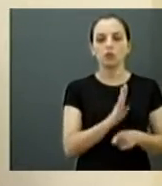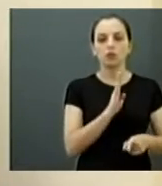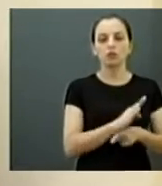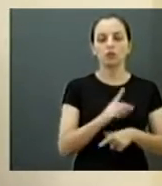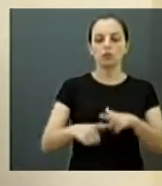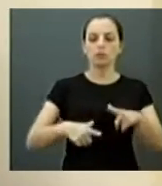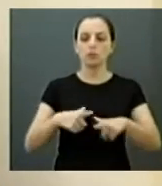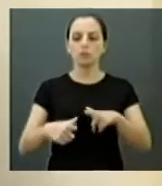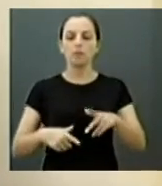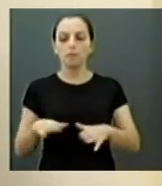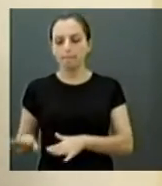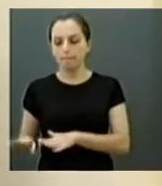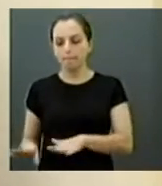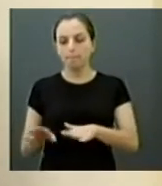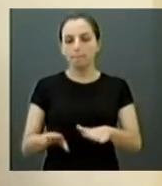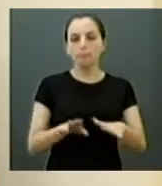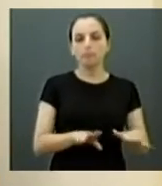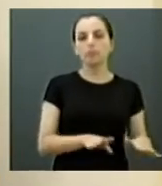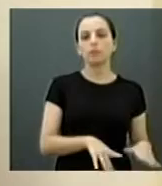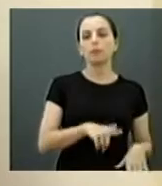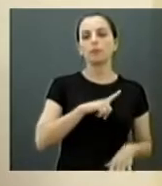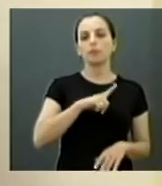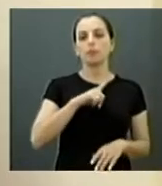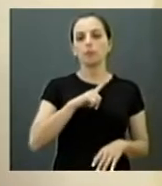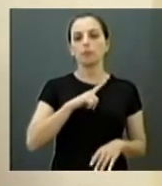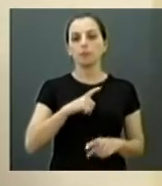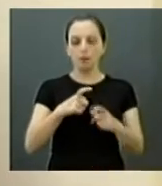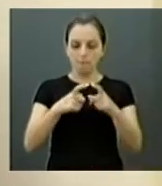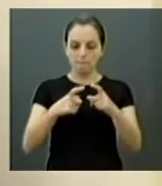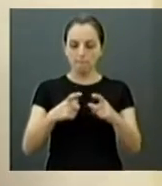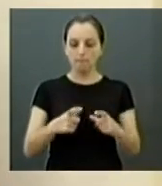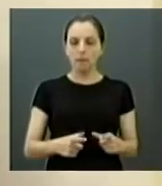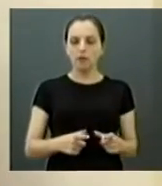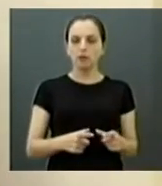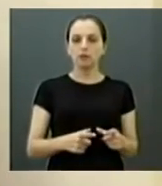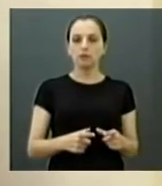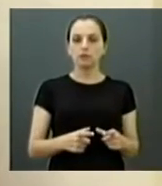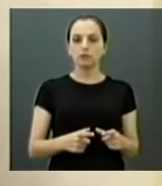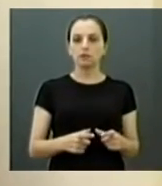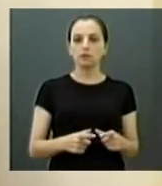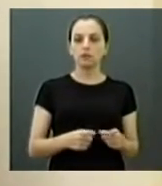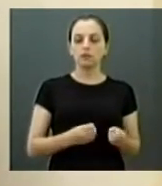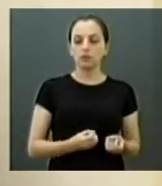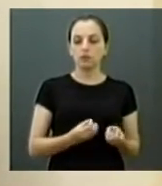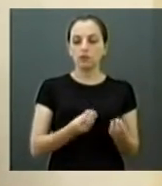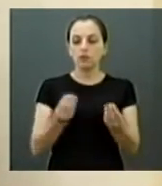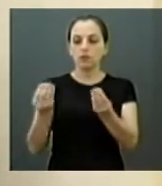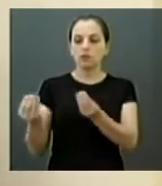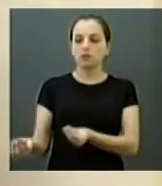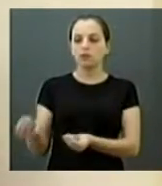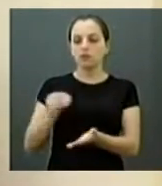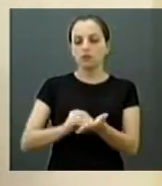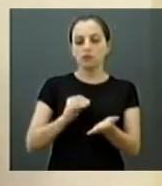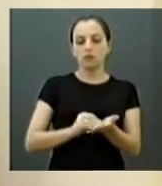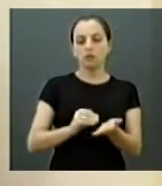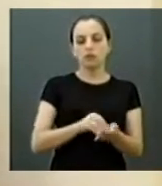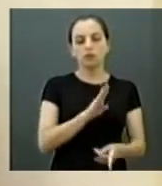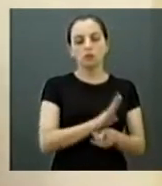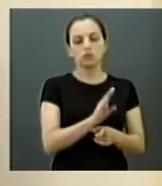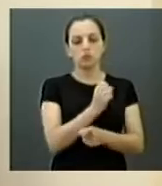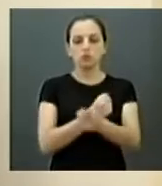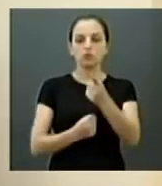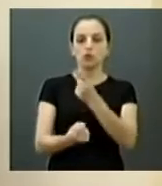crianças e que tiveram o passe fornecido pela Secretaria de Ciência Social cortado, o que estaria